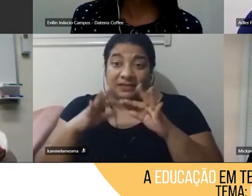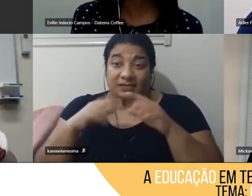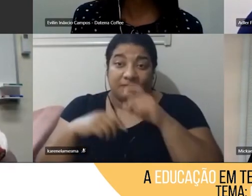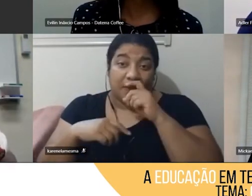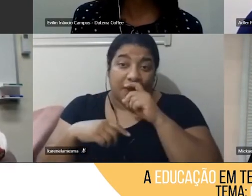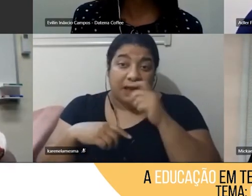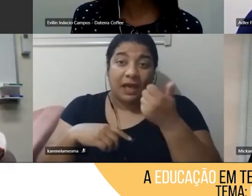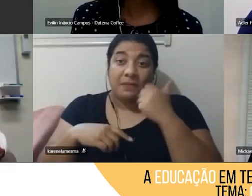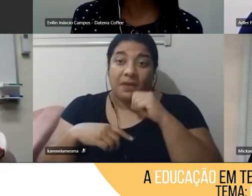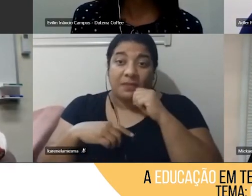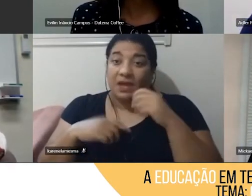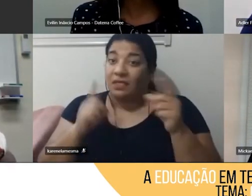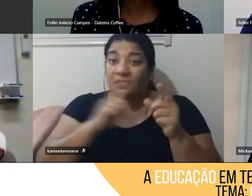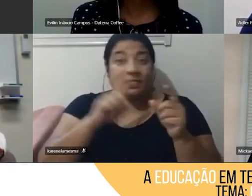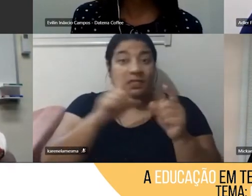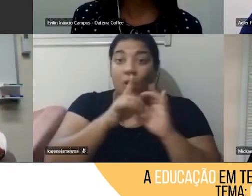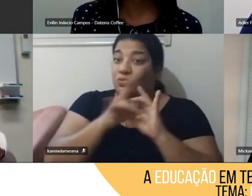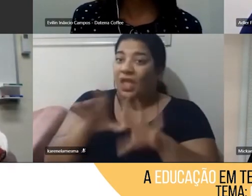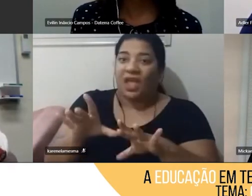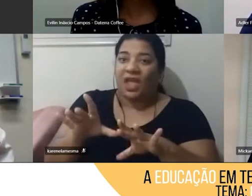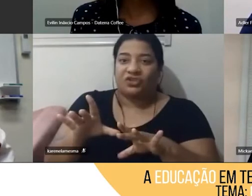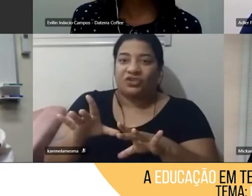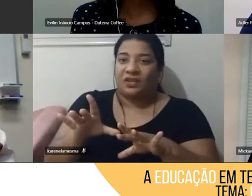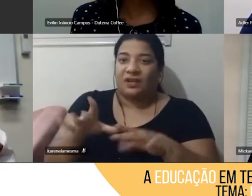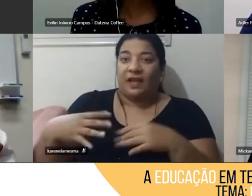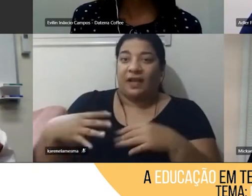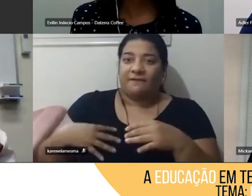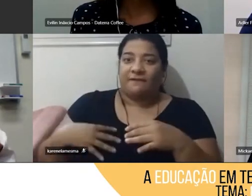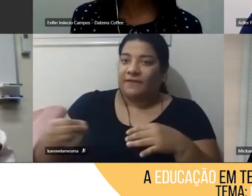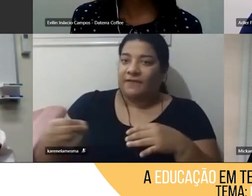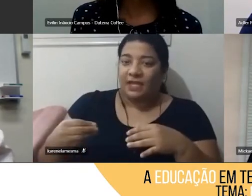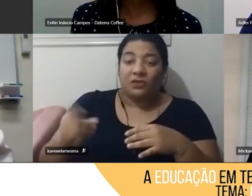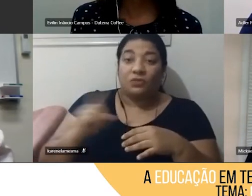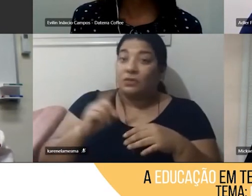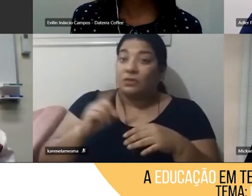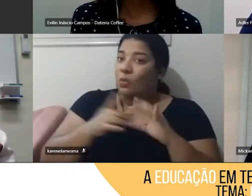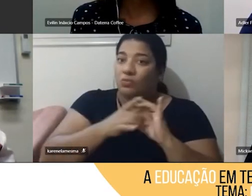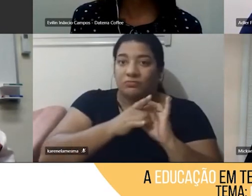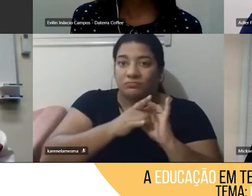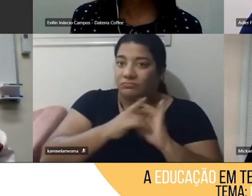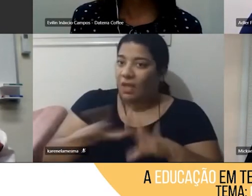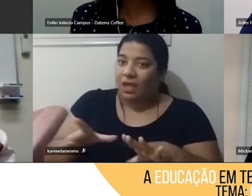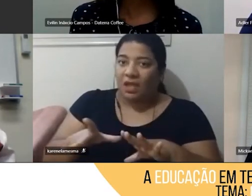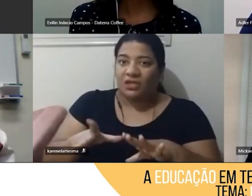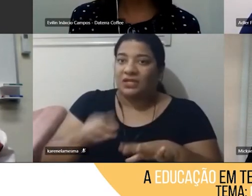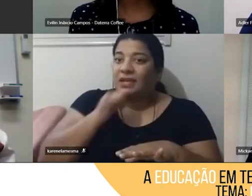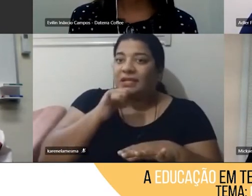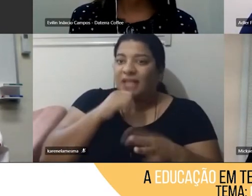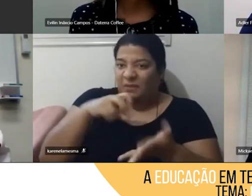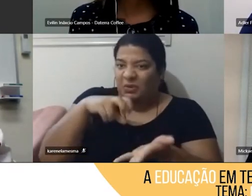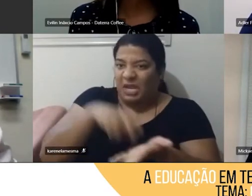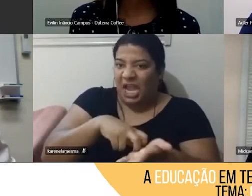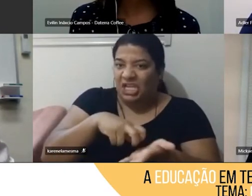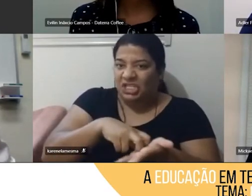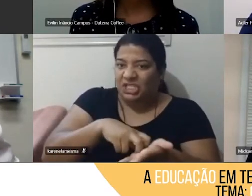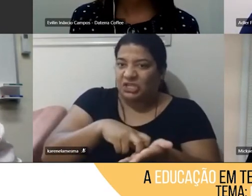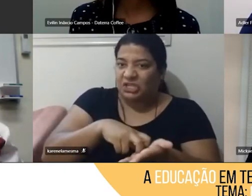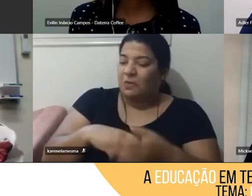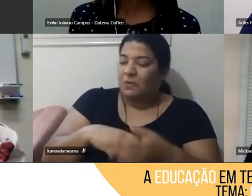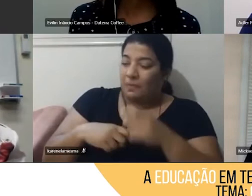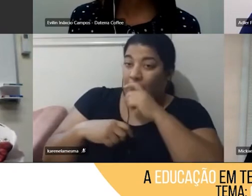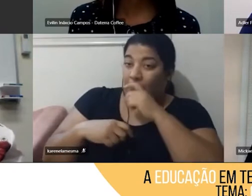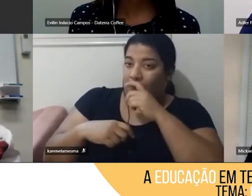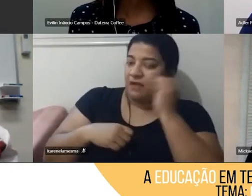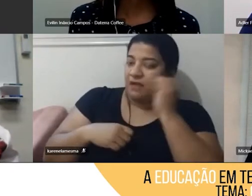filho gosta tanto, e aqui, na minha experiência, virava até o castigo, então, você não vai, né, para lá, para o